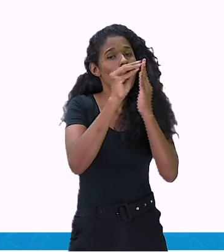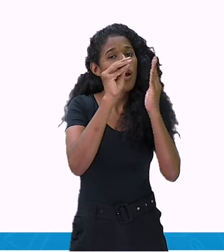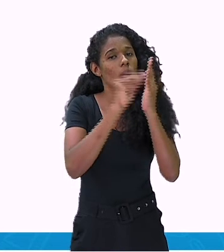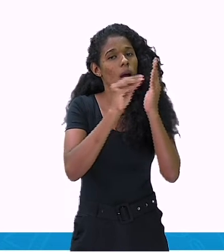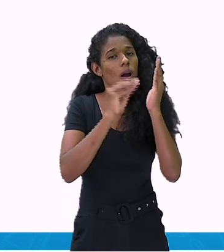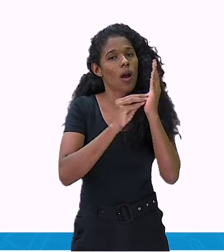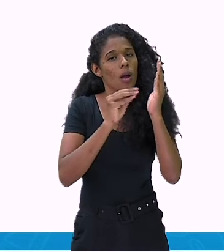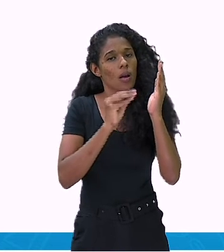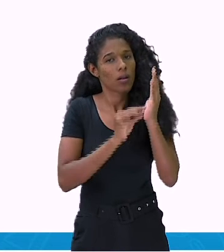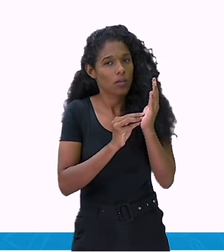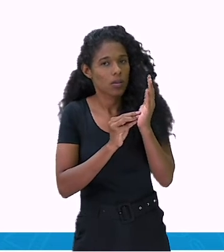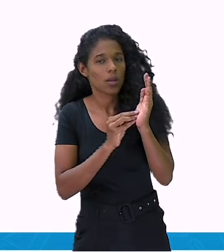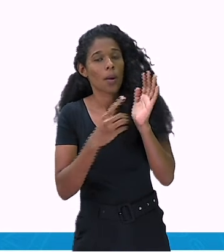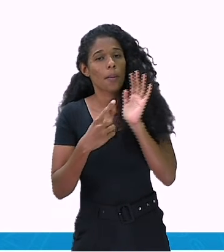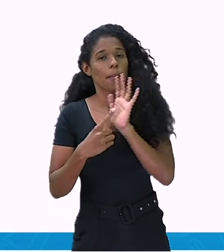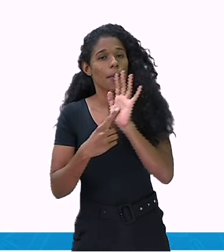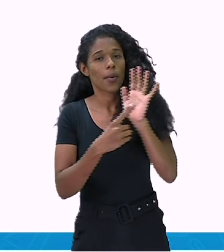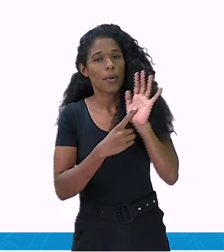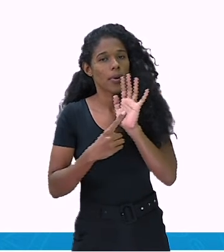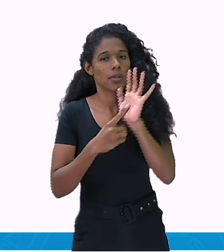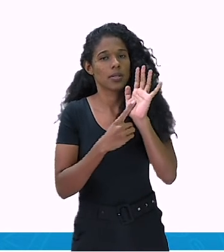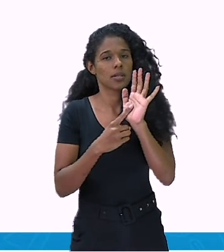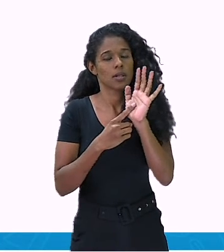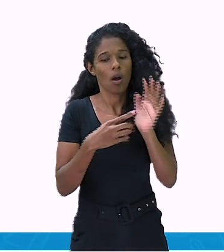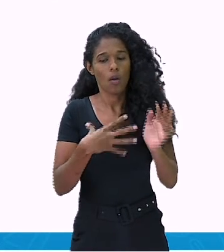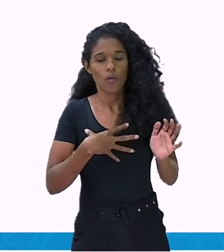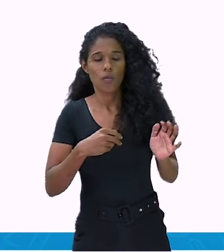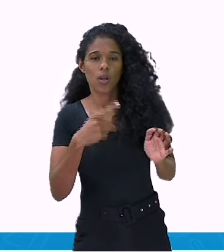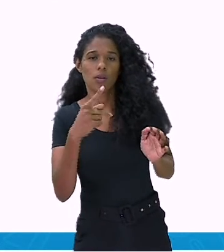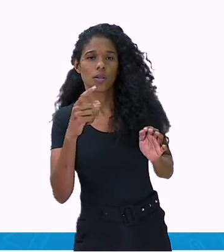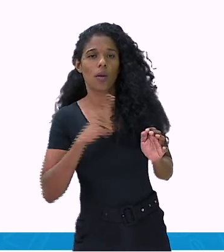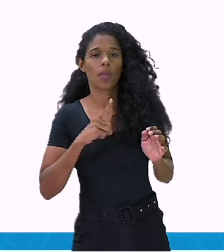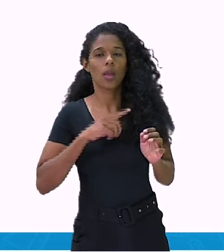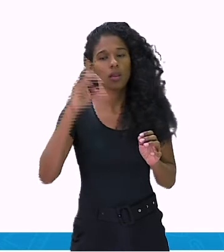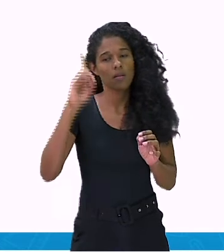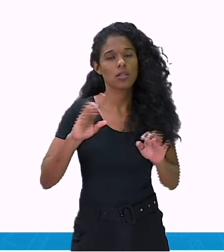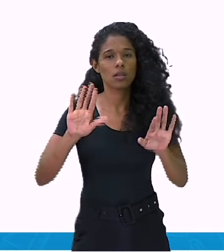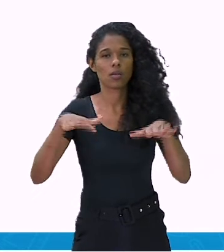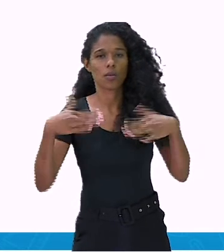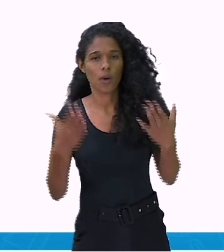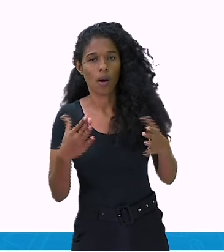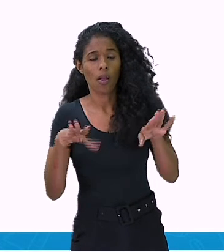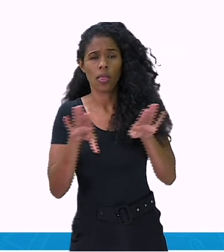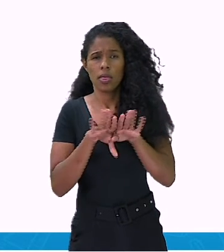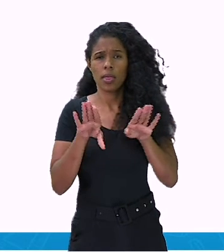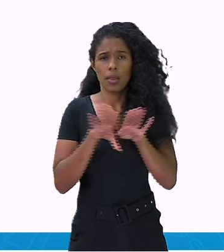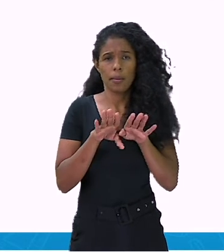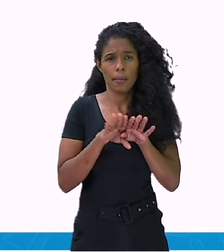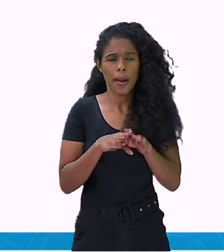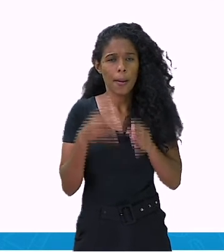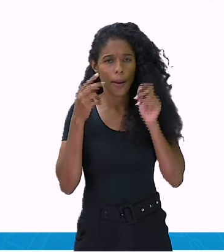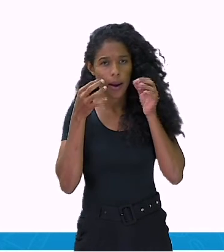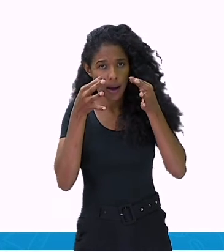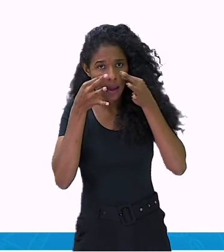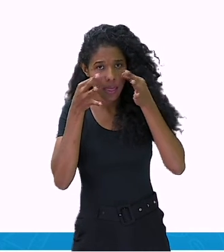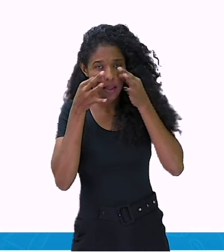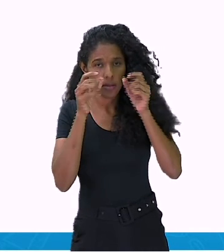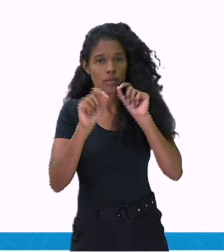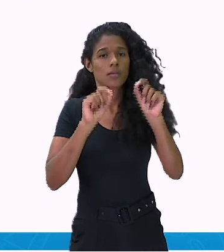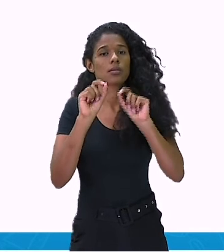habilidades do seu filho. Fique atenta à etapa de escolarização marcadas como 1 e 2.